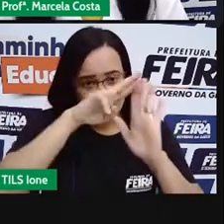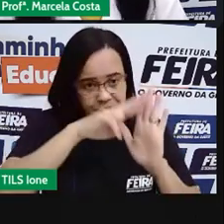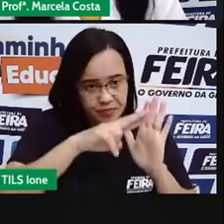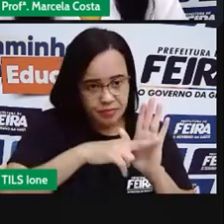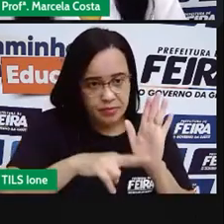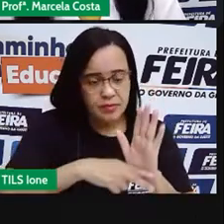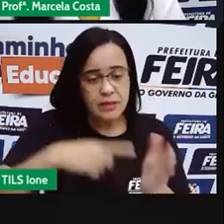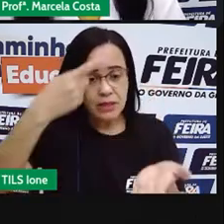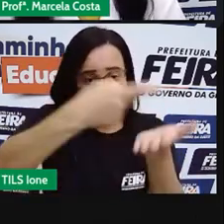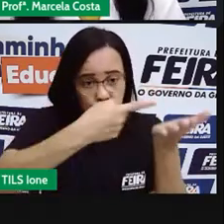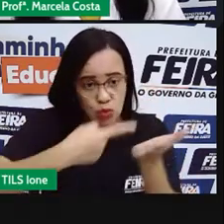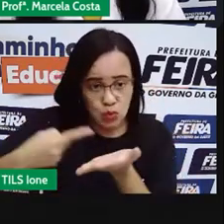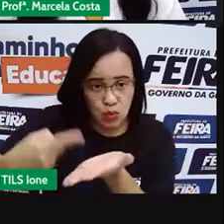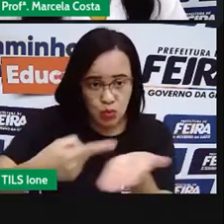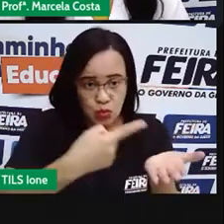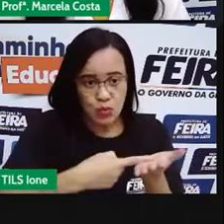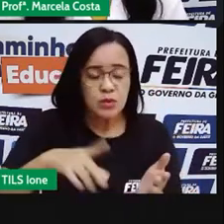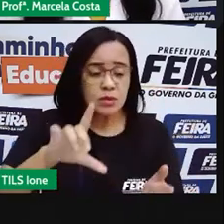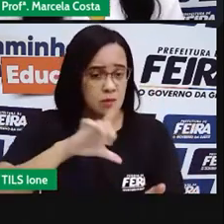combinado.